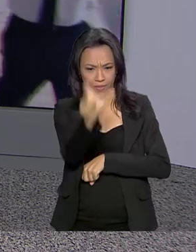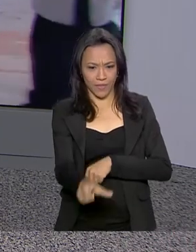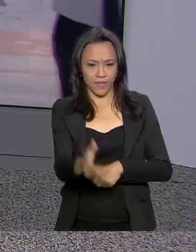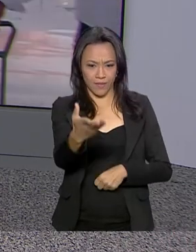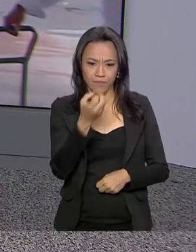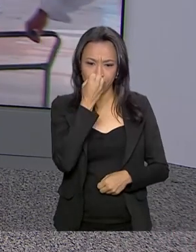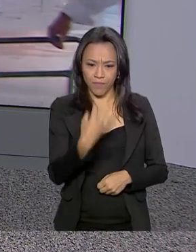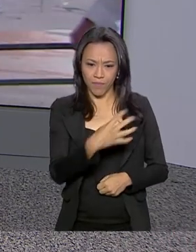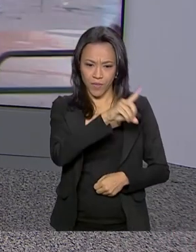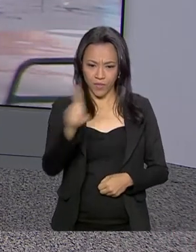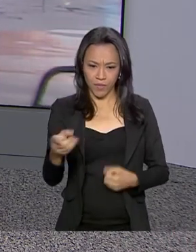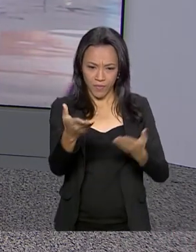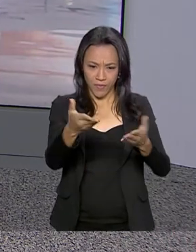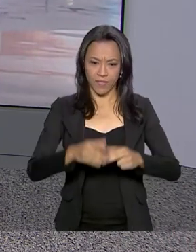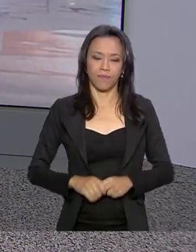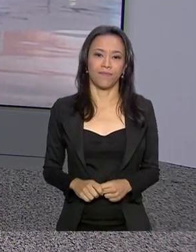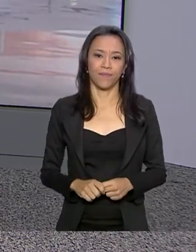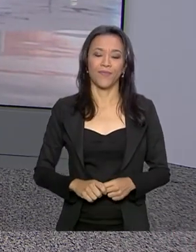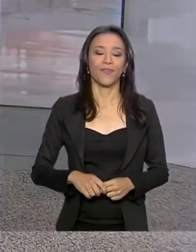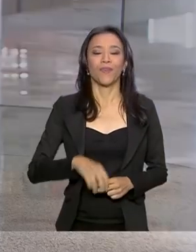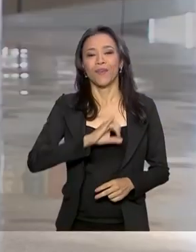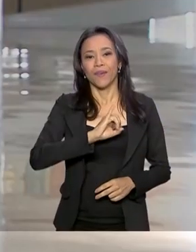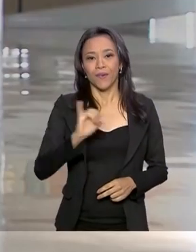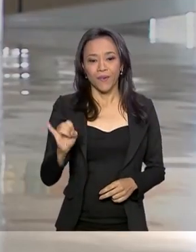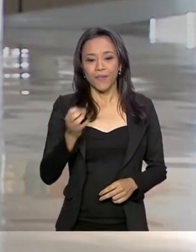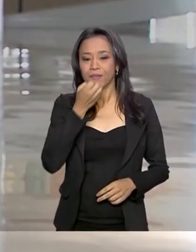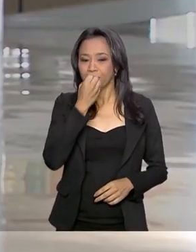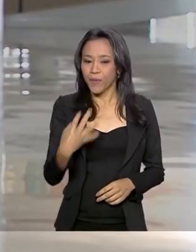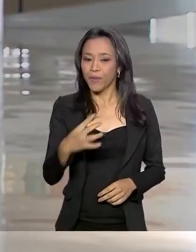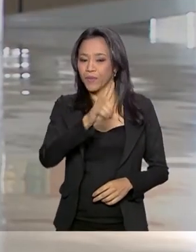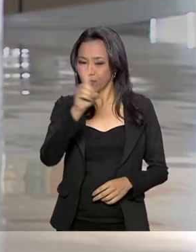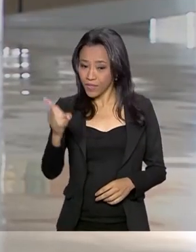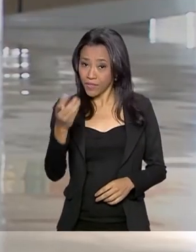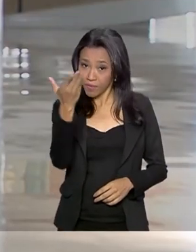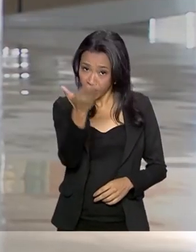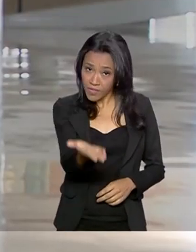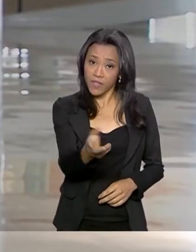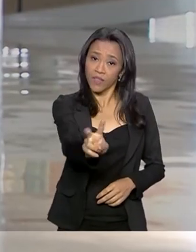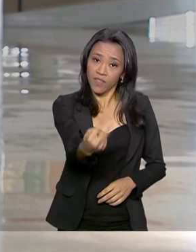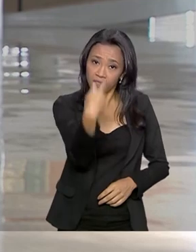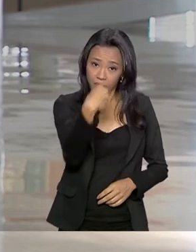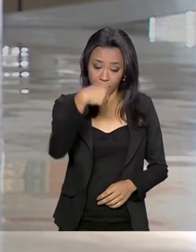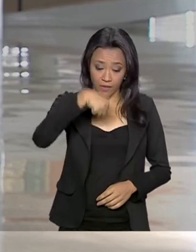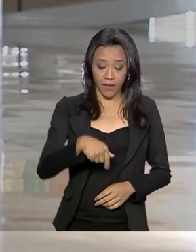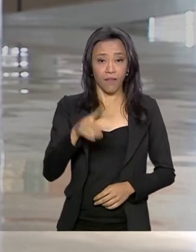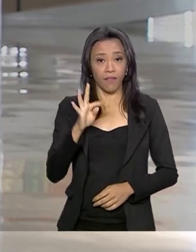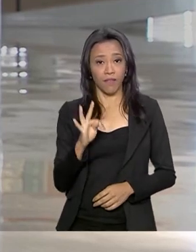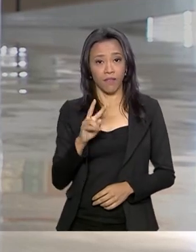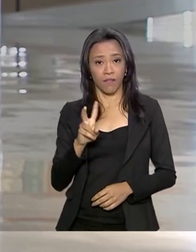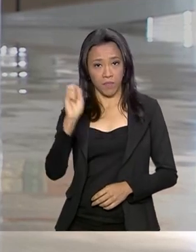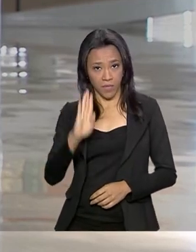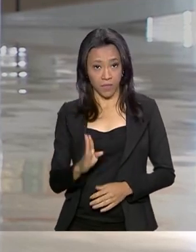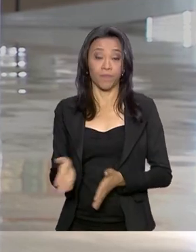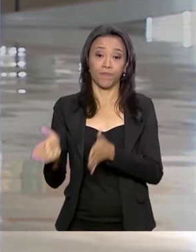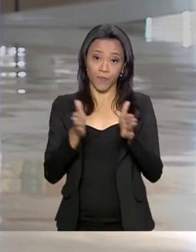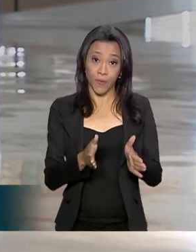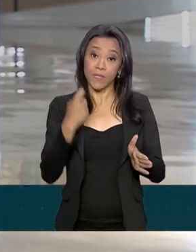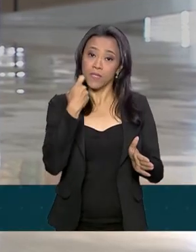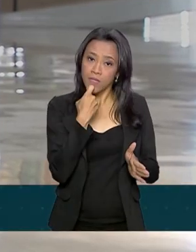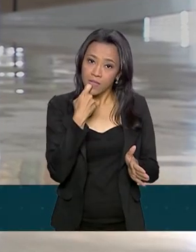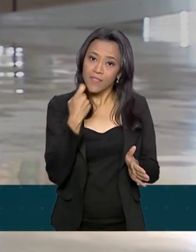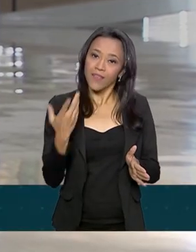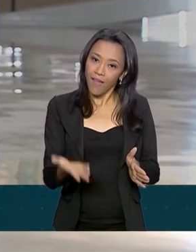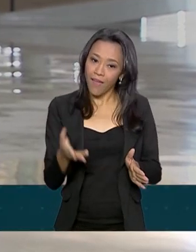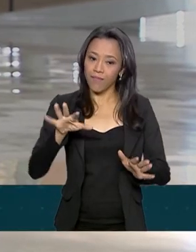pra você. Olá, Renata, bom dia pra você, bom dia pra você que acompanha a TV Brasil. É isso mesmo, a sexta-feira começou com